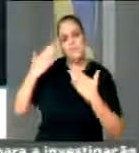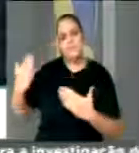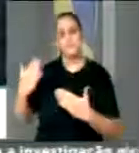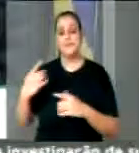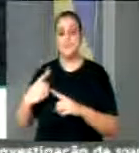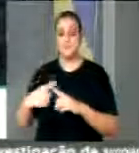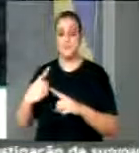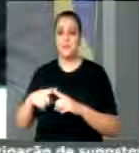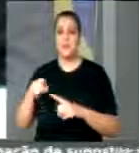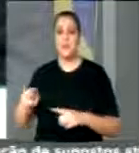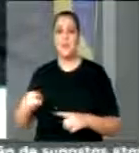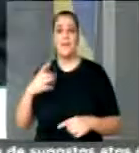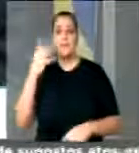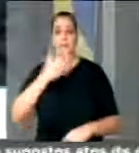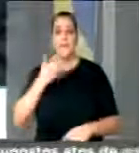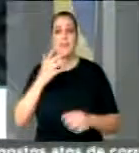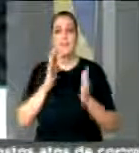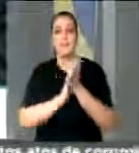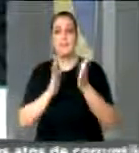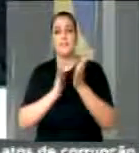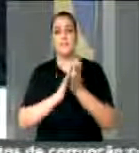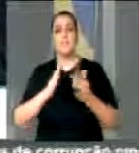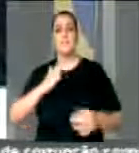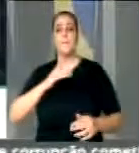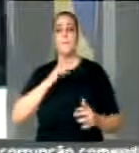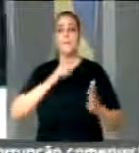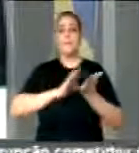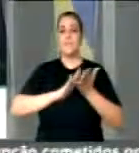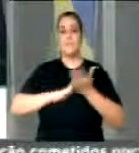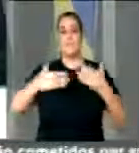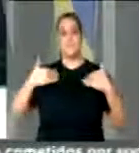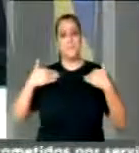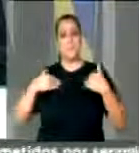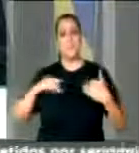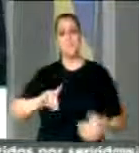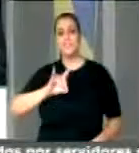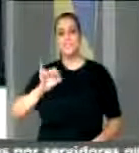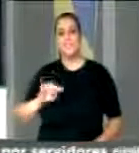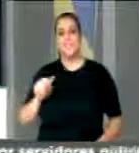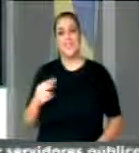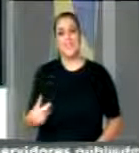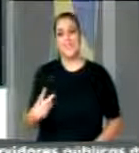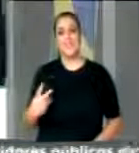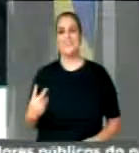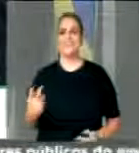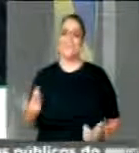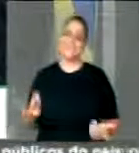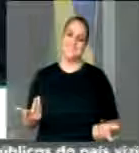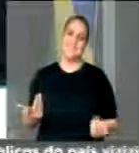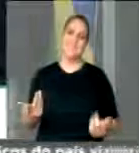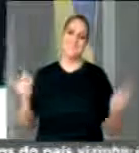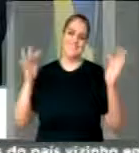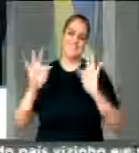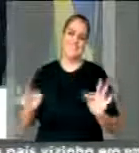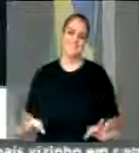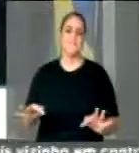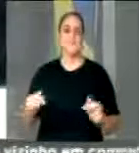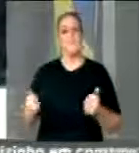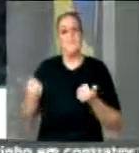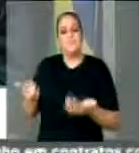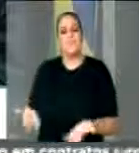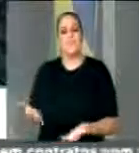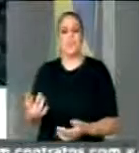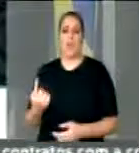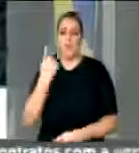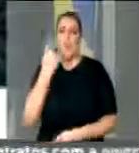as melhores discussões e também o consenso